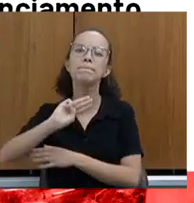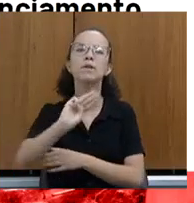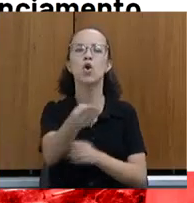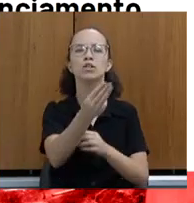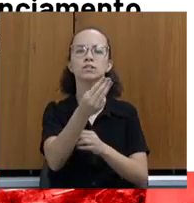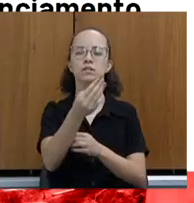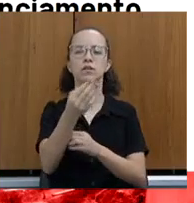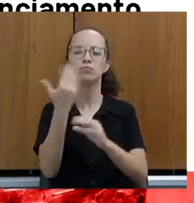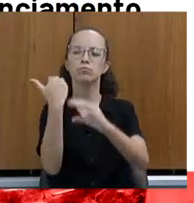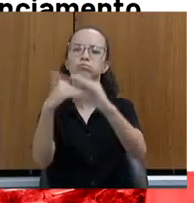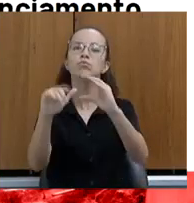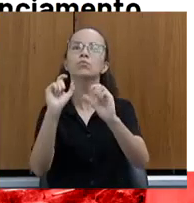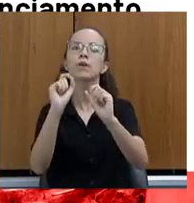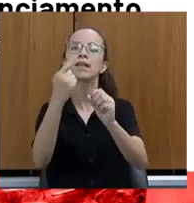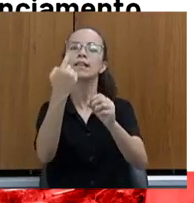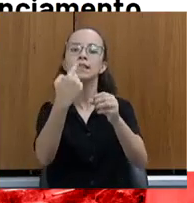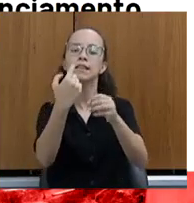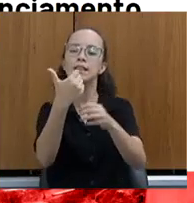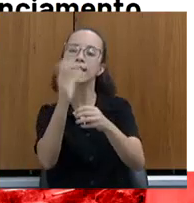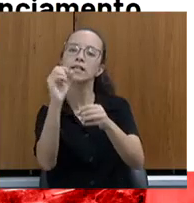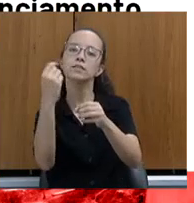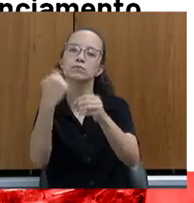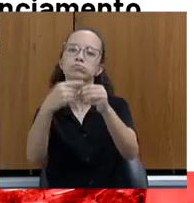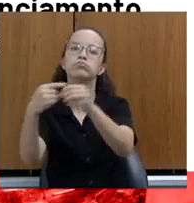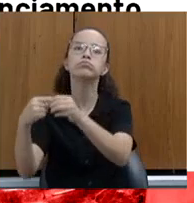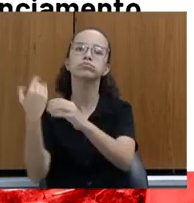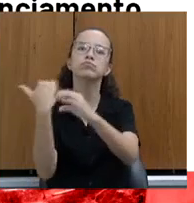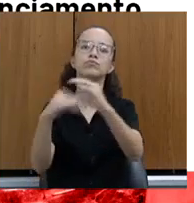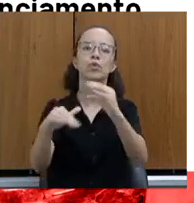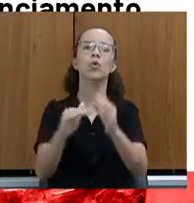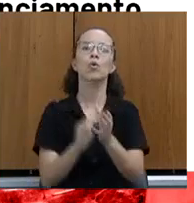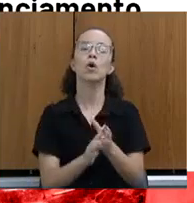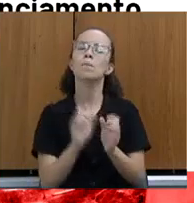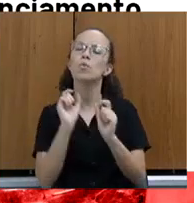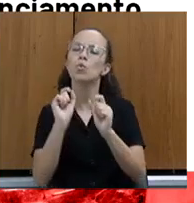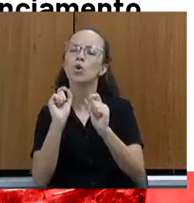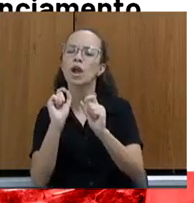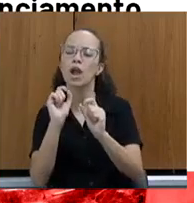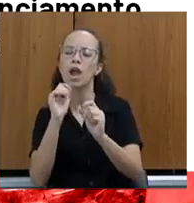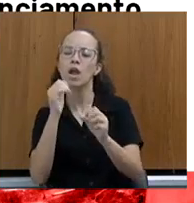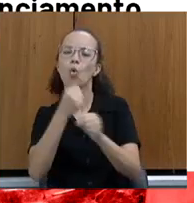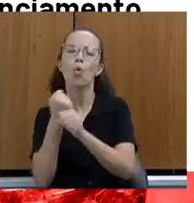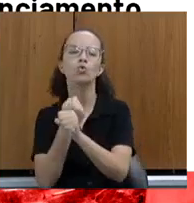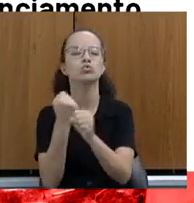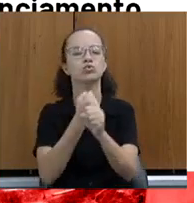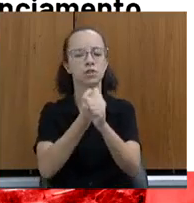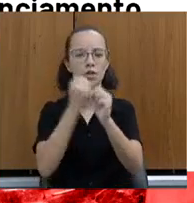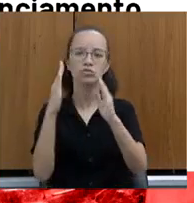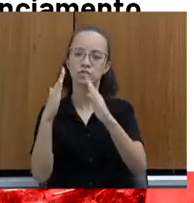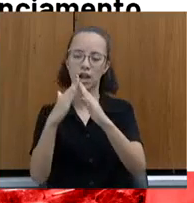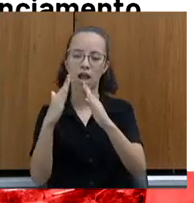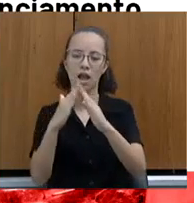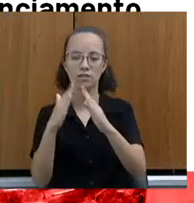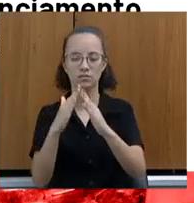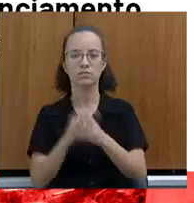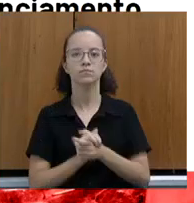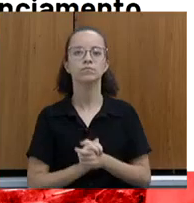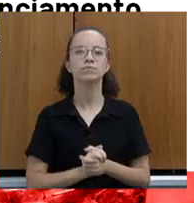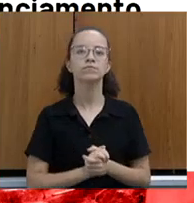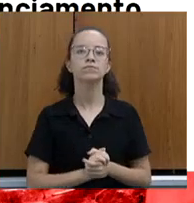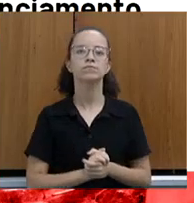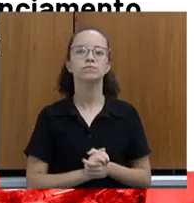municípios com com financiamento contratado para construção de casas para essas pessoas que foram atingidas pelas chuvas.